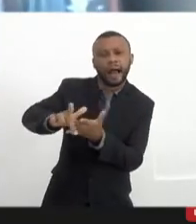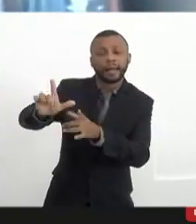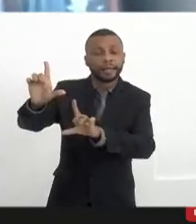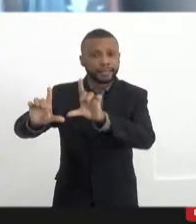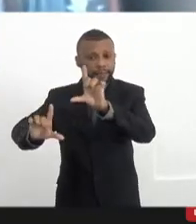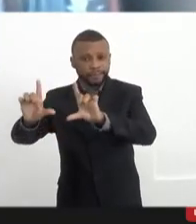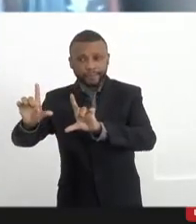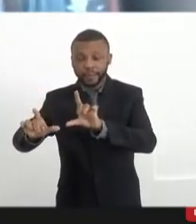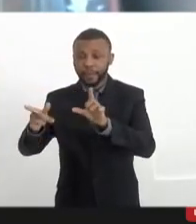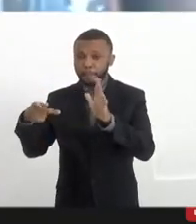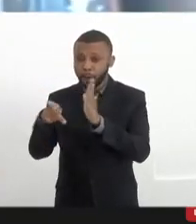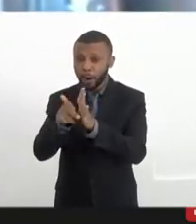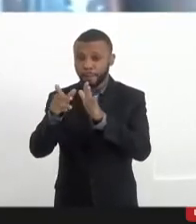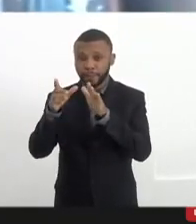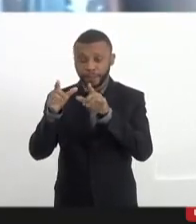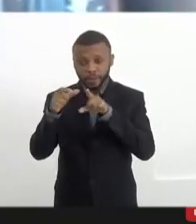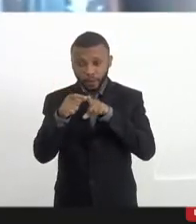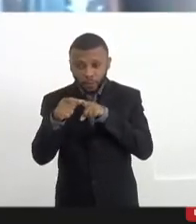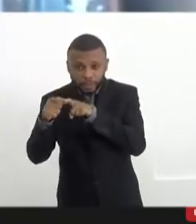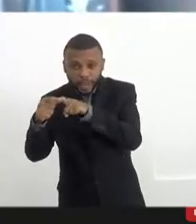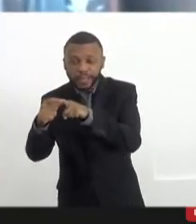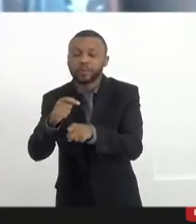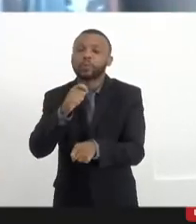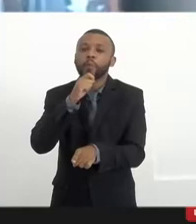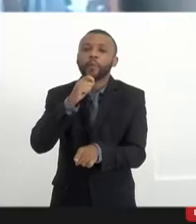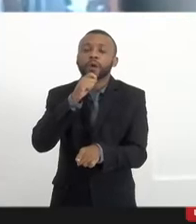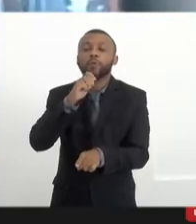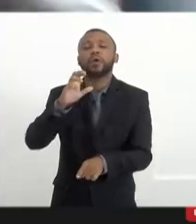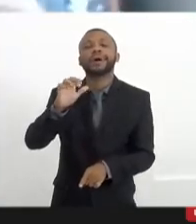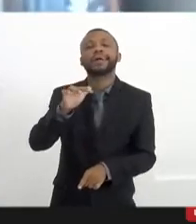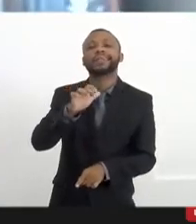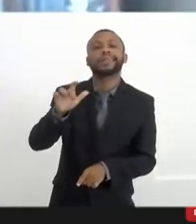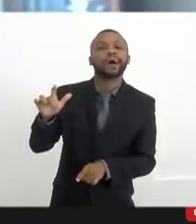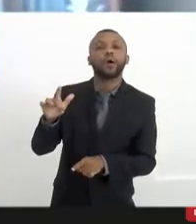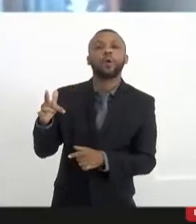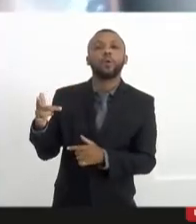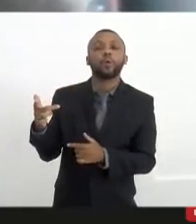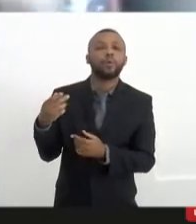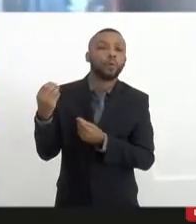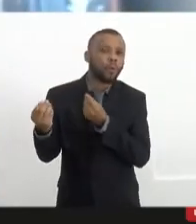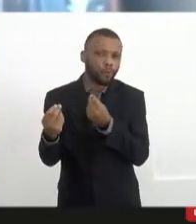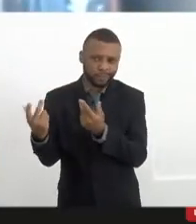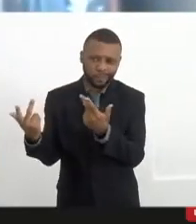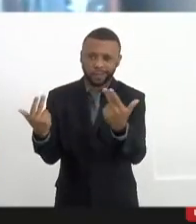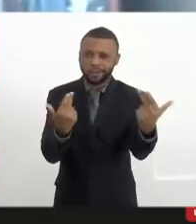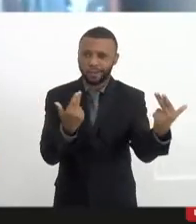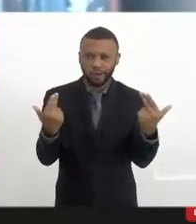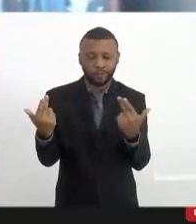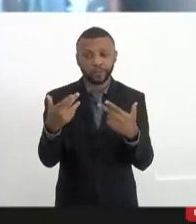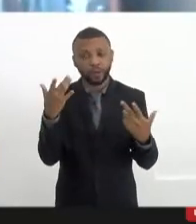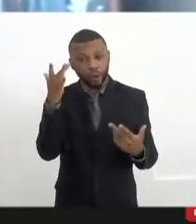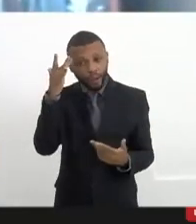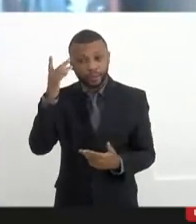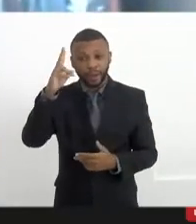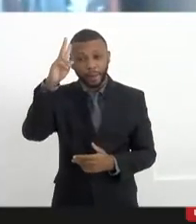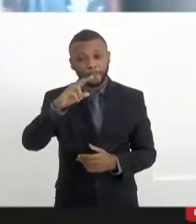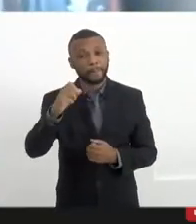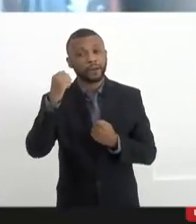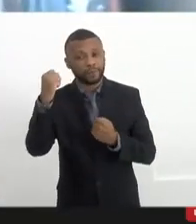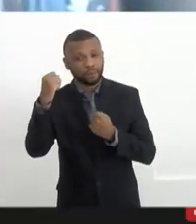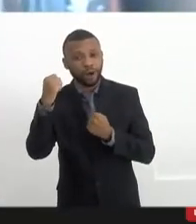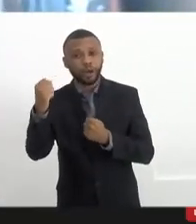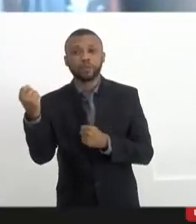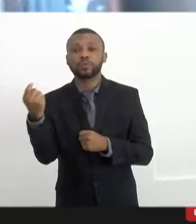comunitárias não têm um canal como deveriam ter? Isso eu acho que mais forte Valdeck Guion do que